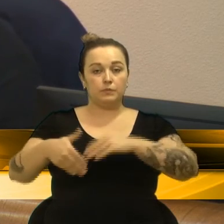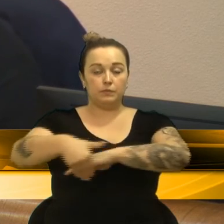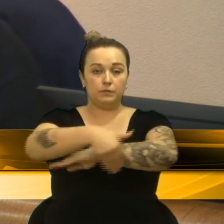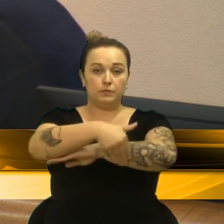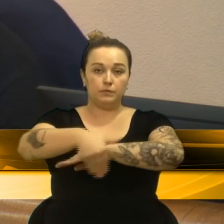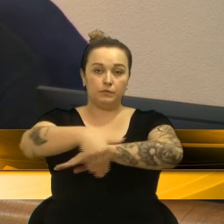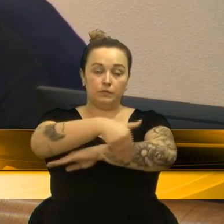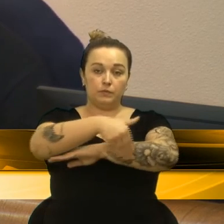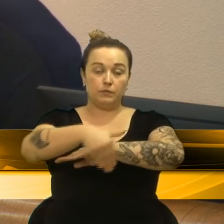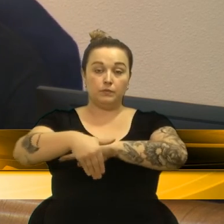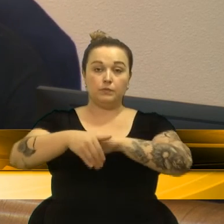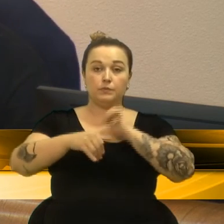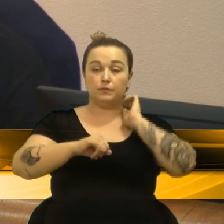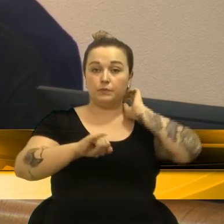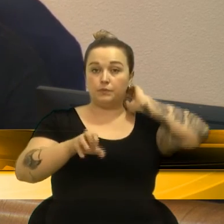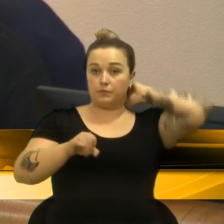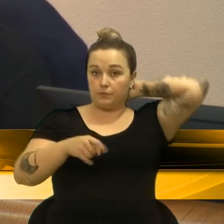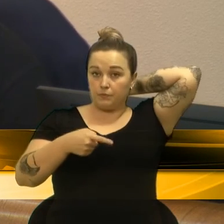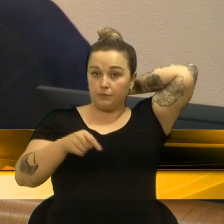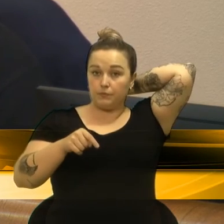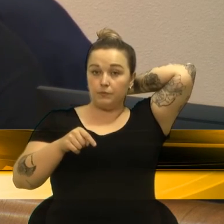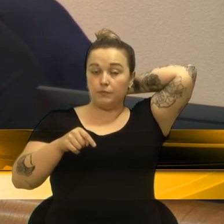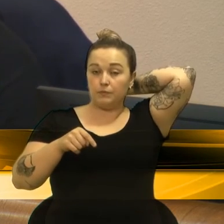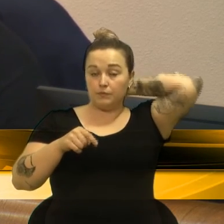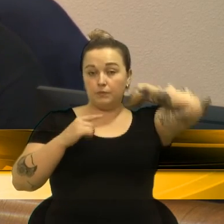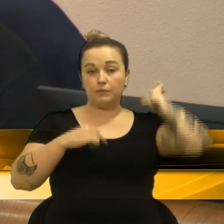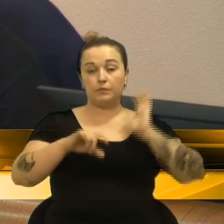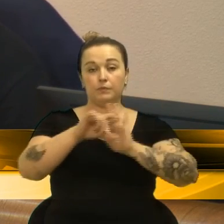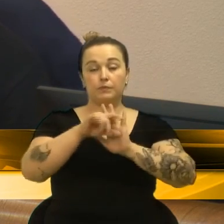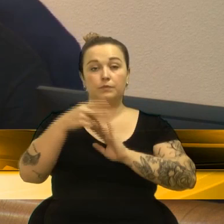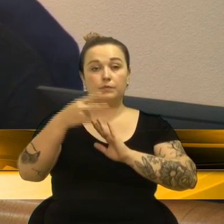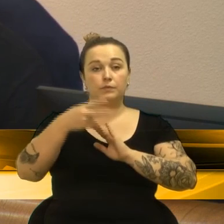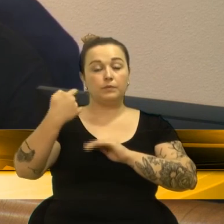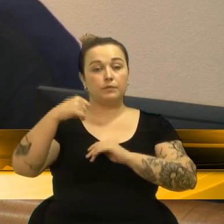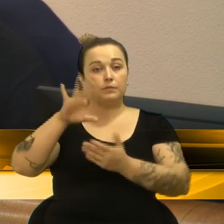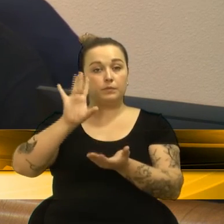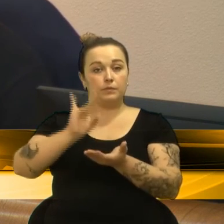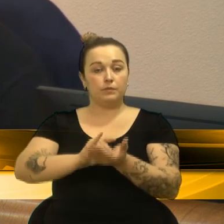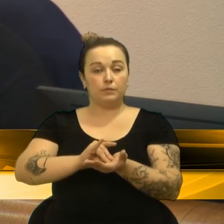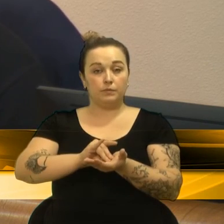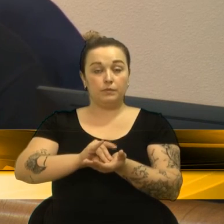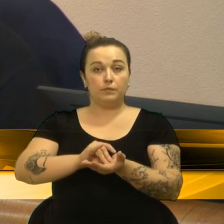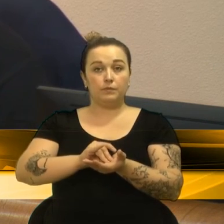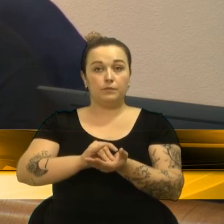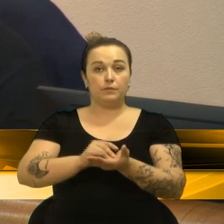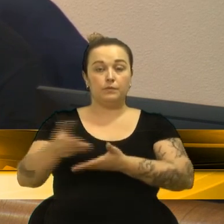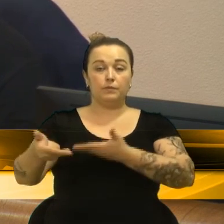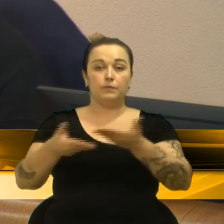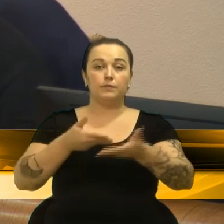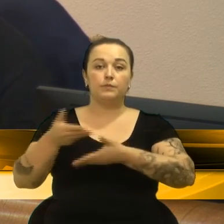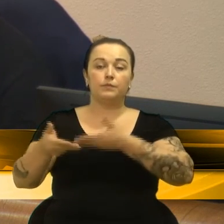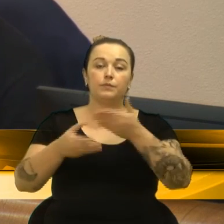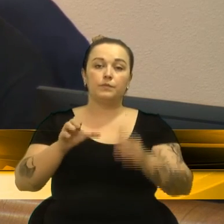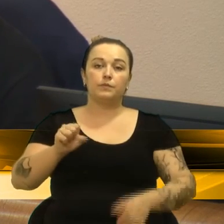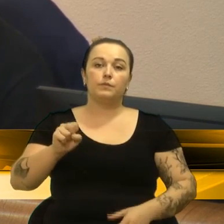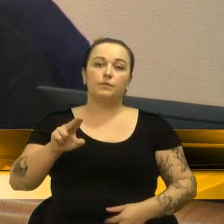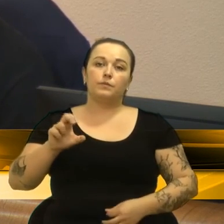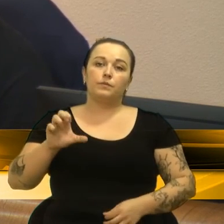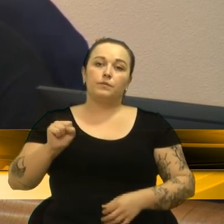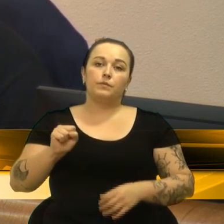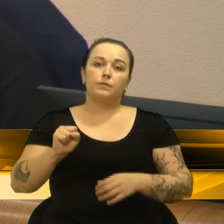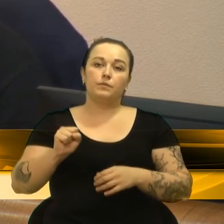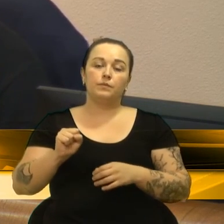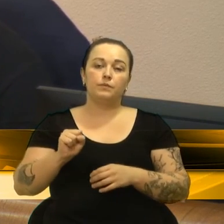602, bairro Centenário, Caxias do Sul. Parágrafo 2º. Além de garantir o atendimento dos usuários do SUS, dos serviços hospitalares e ex-hospitalares de